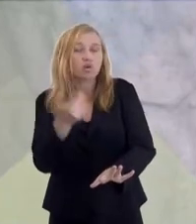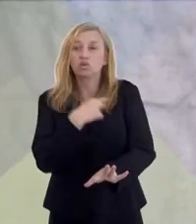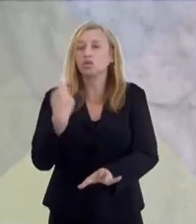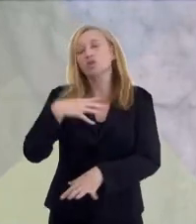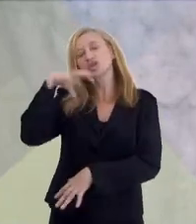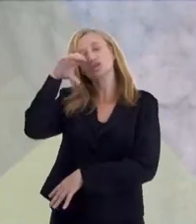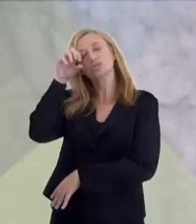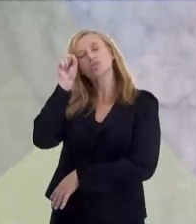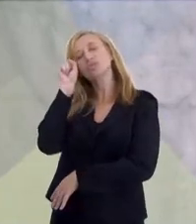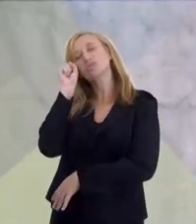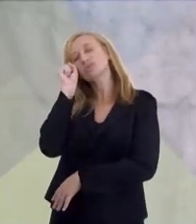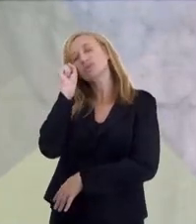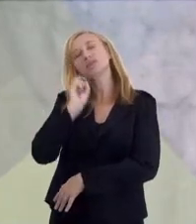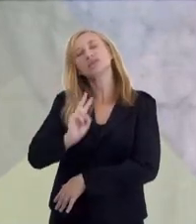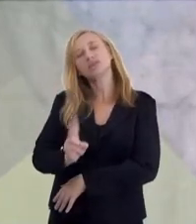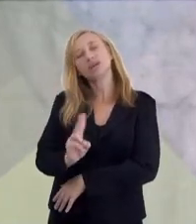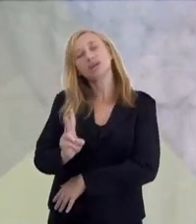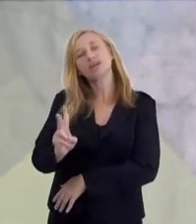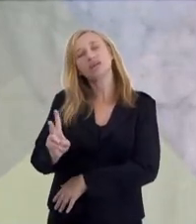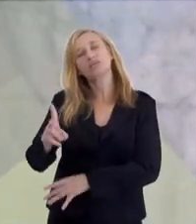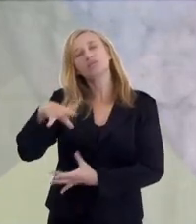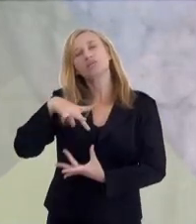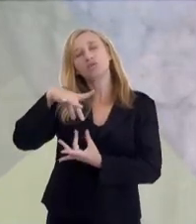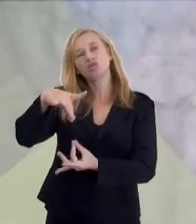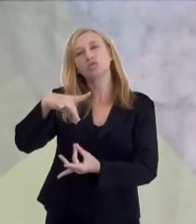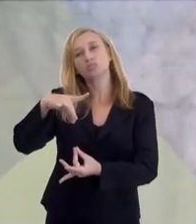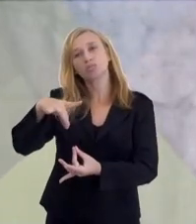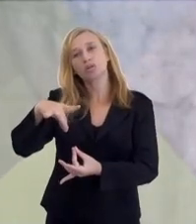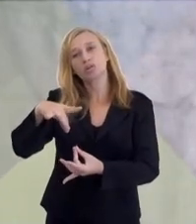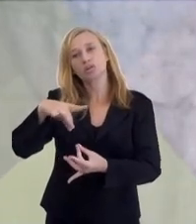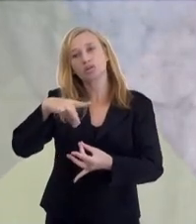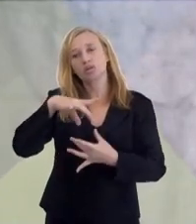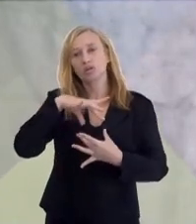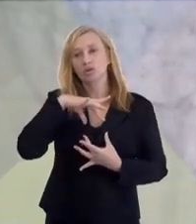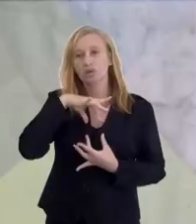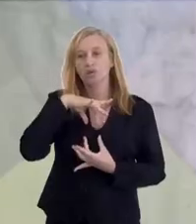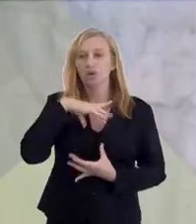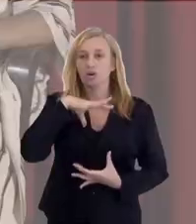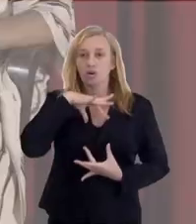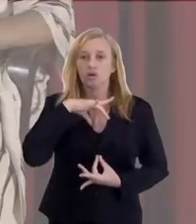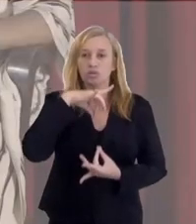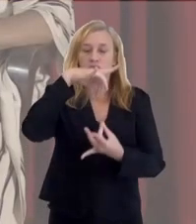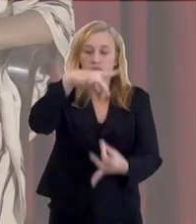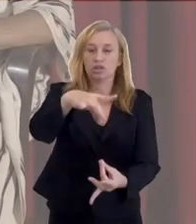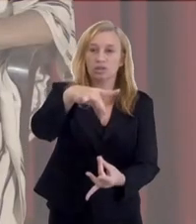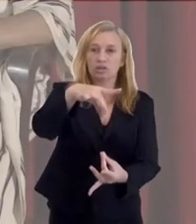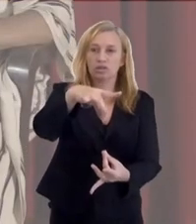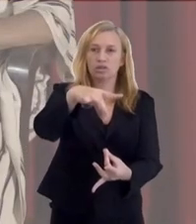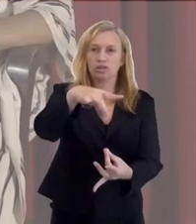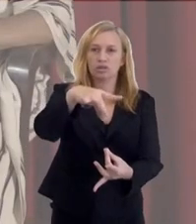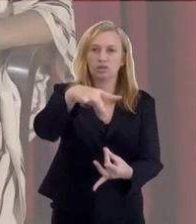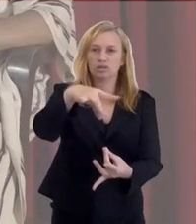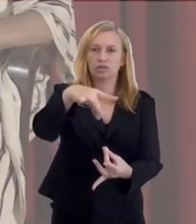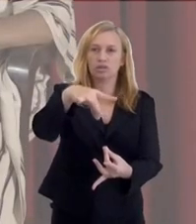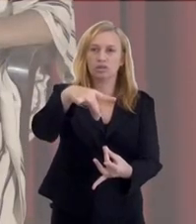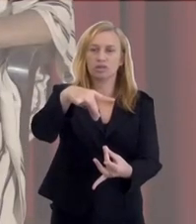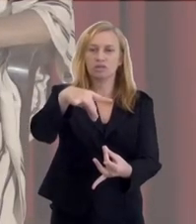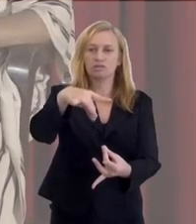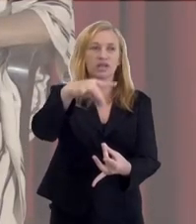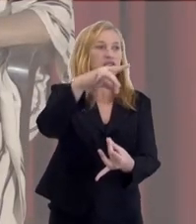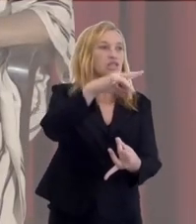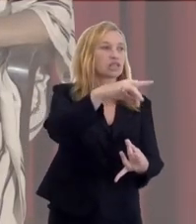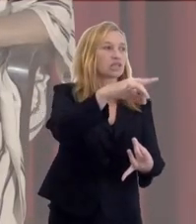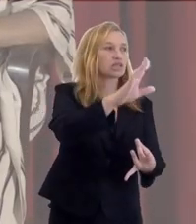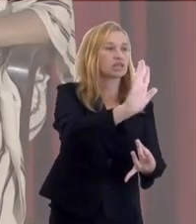porque quando a gente dorme, sempre o espírito sai do corpo e, saindo do corpo, ele vai fazer as despedidas